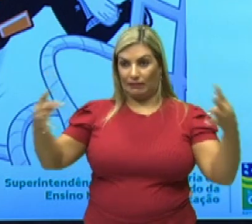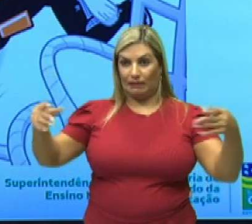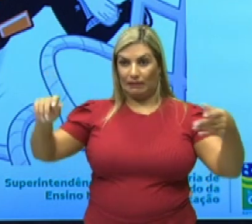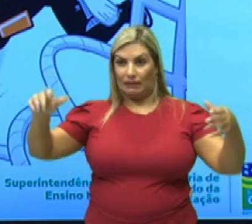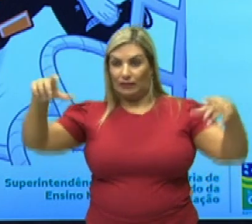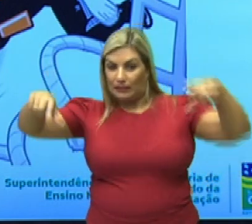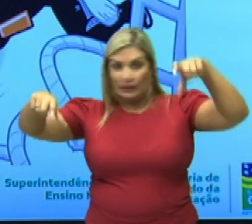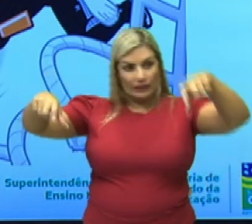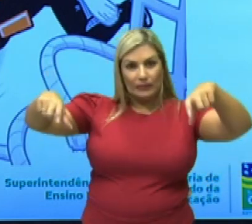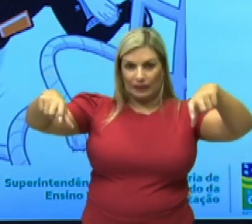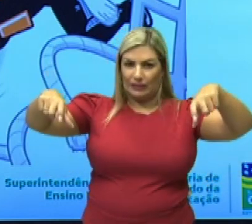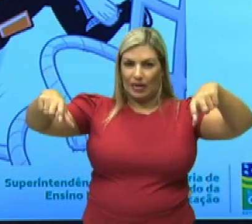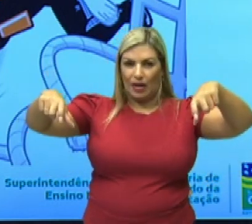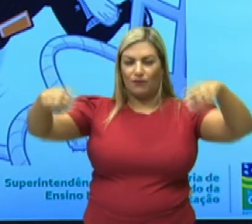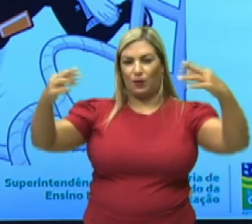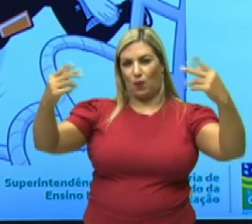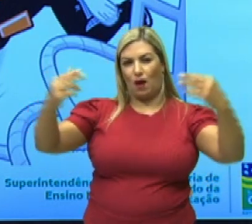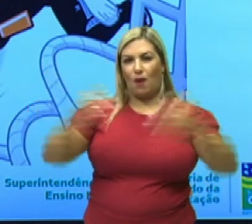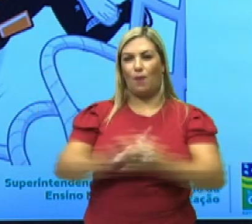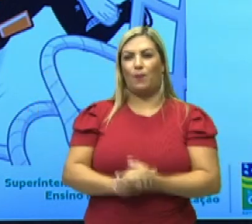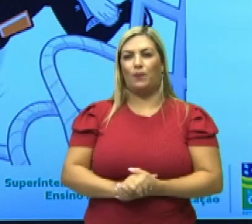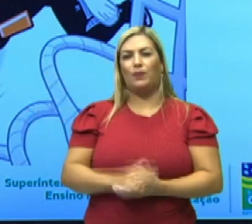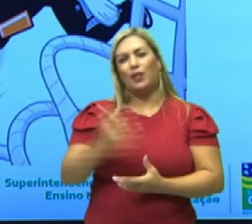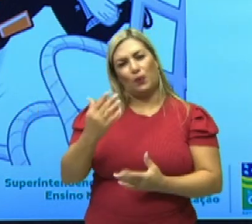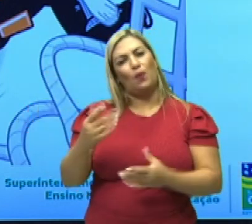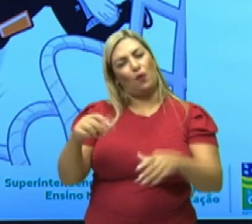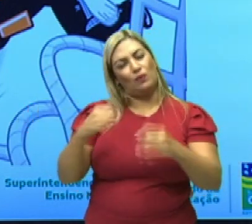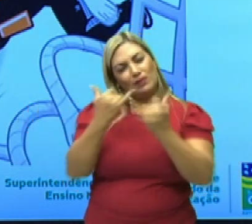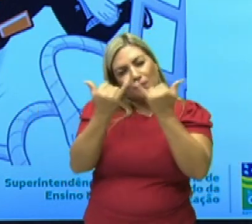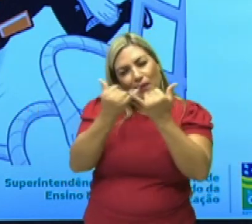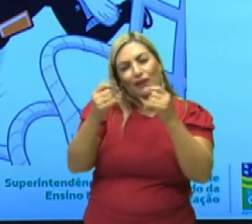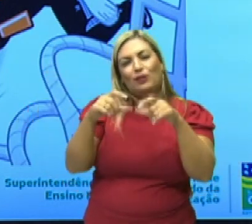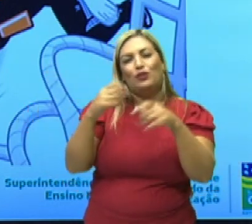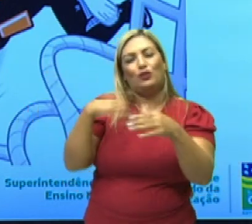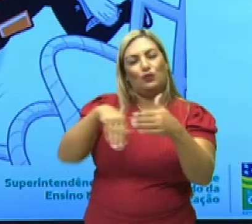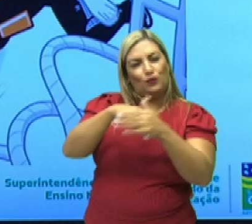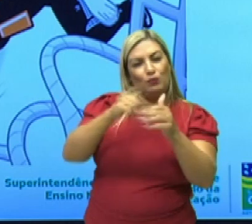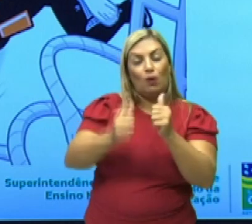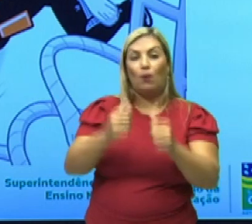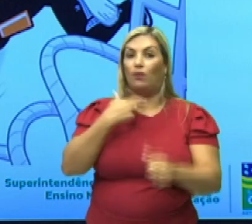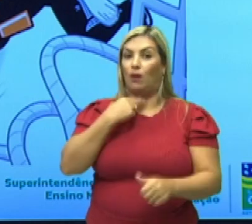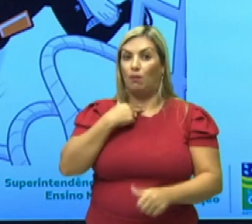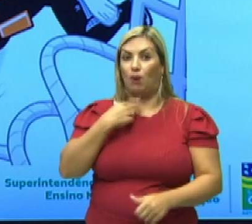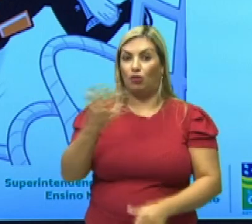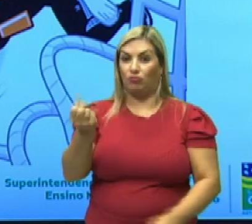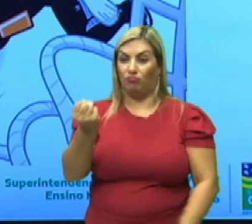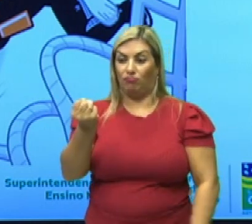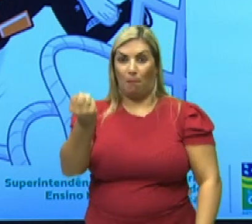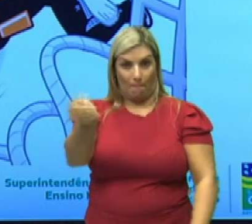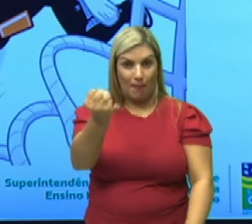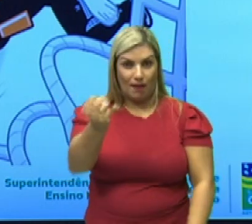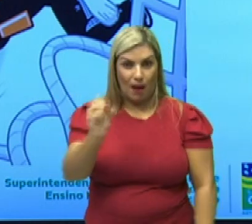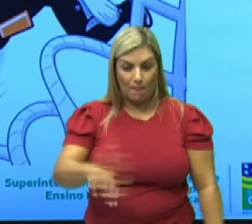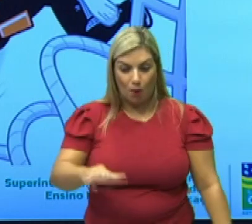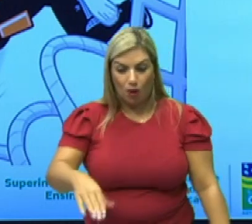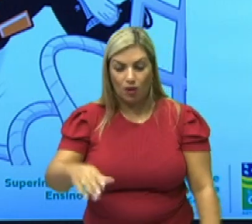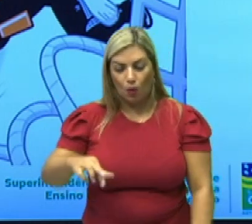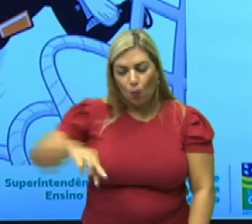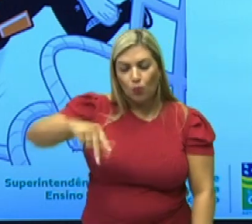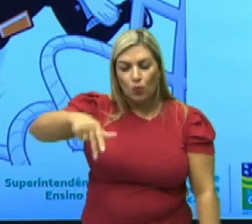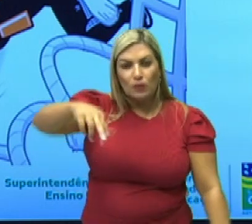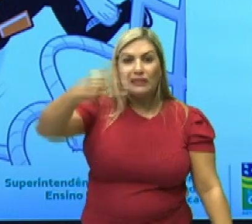exatamente como acontece no futebol. Não pode segurar a bola por mais de três segundos, nem dar mais de três passos com ela.